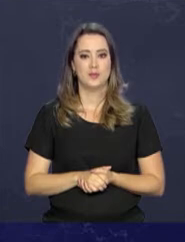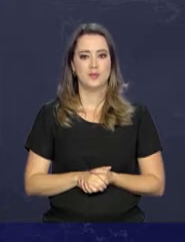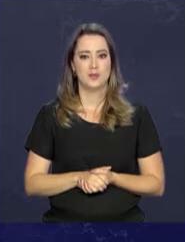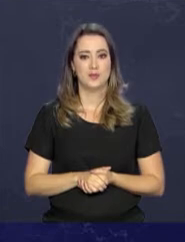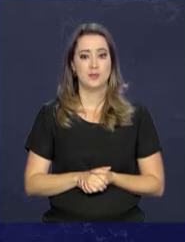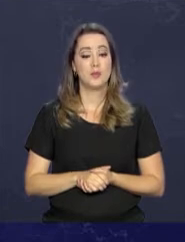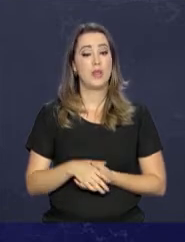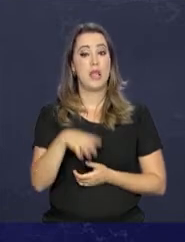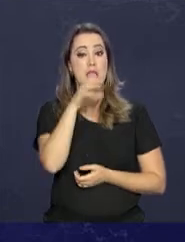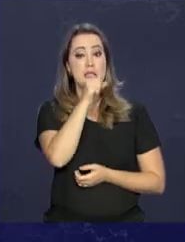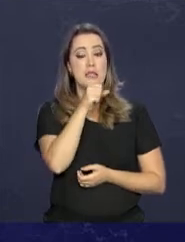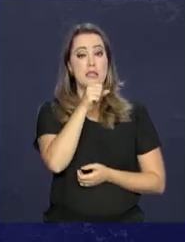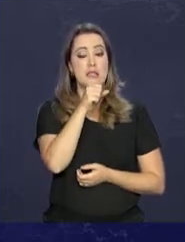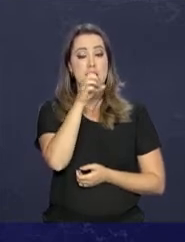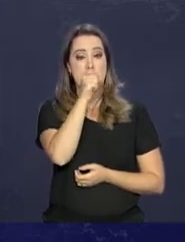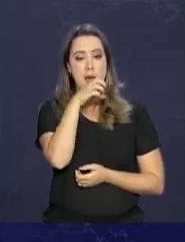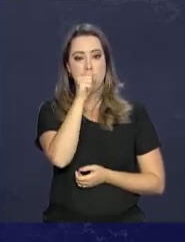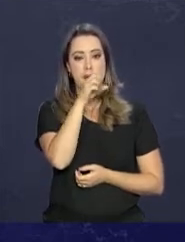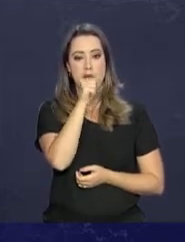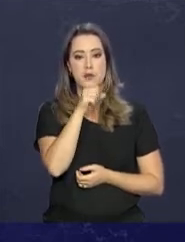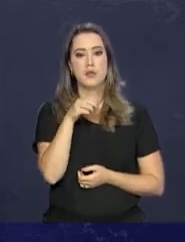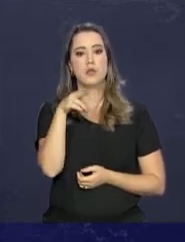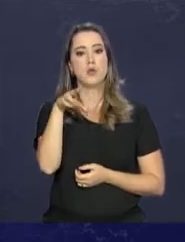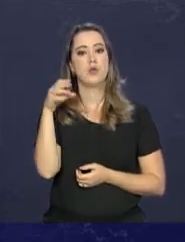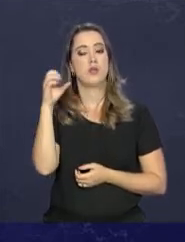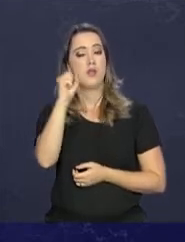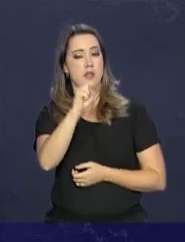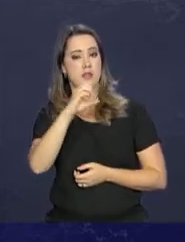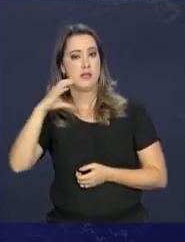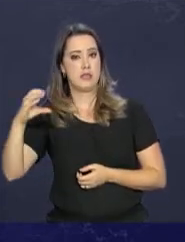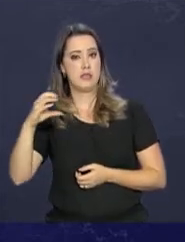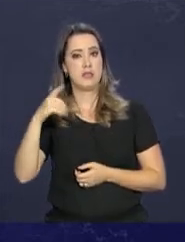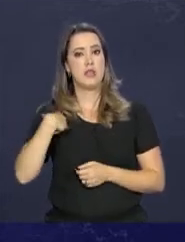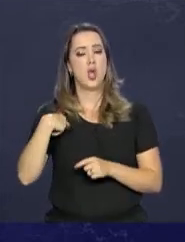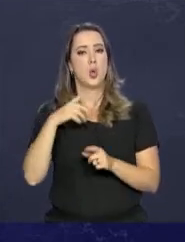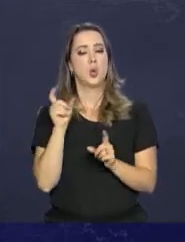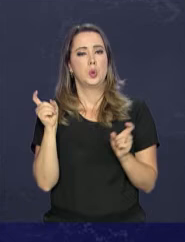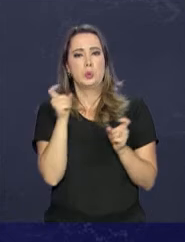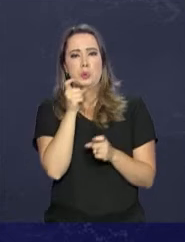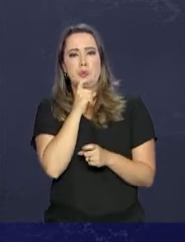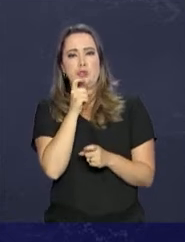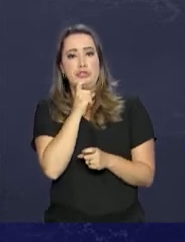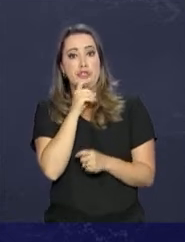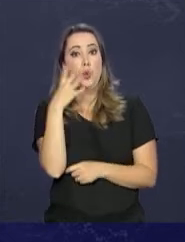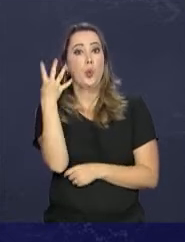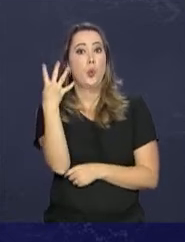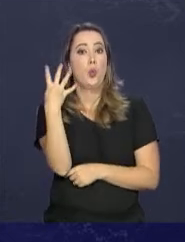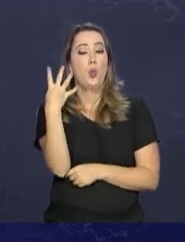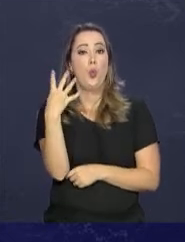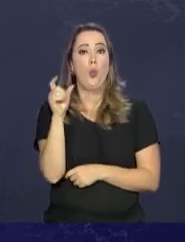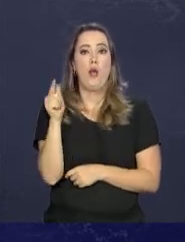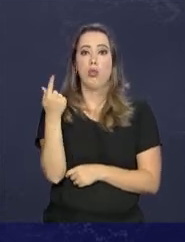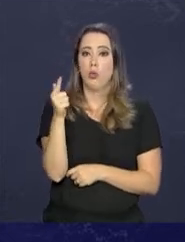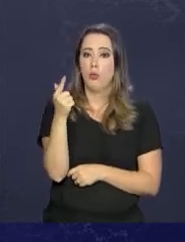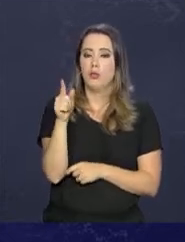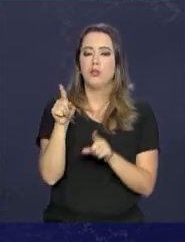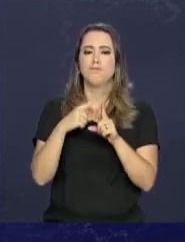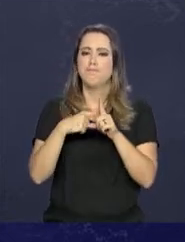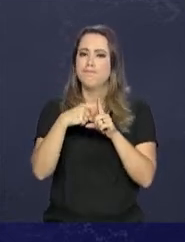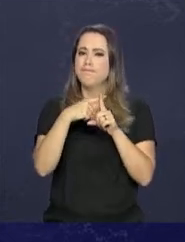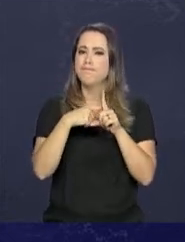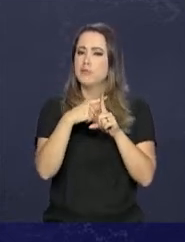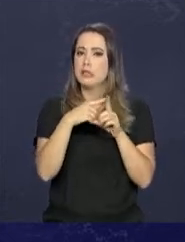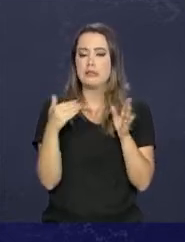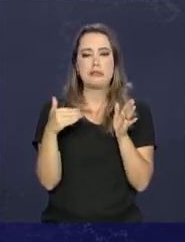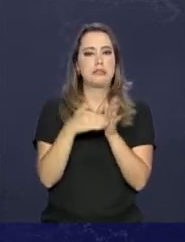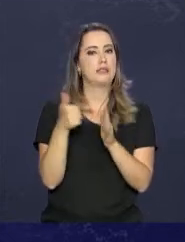Neste sábado, em Urupema, Santa Catarina, a temperatura mínima pode cair e ficar em 4 graus, com máxima prevista em